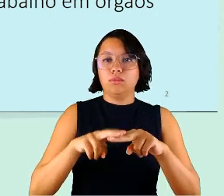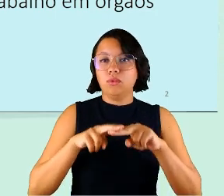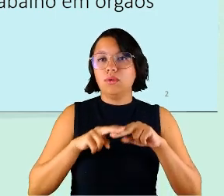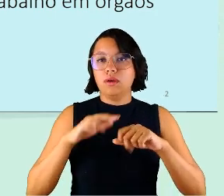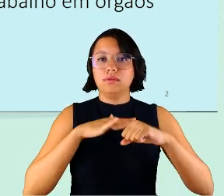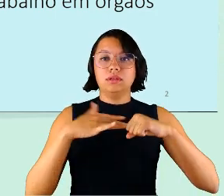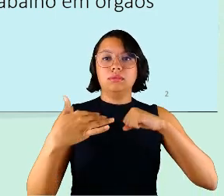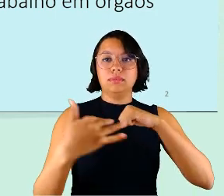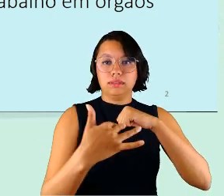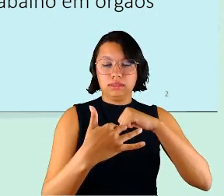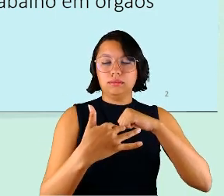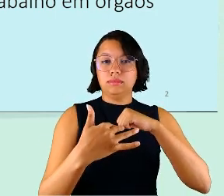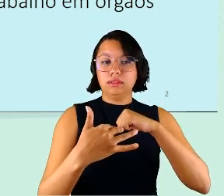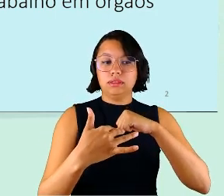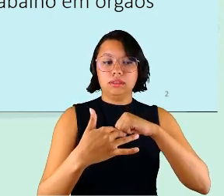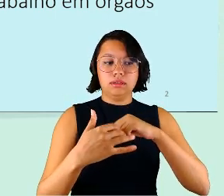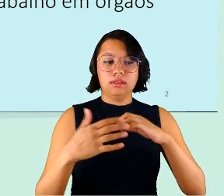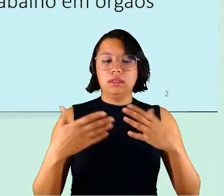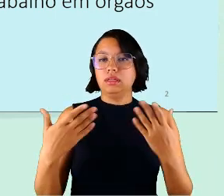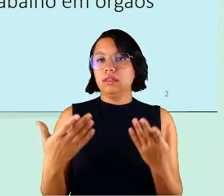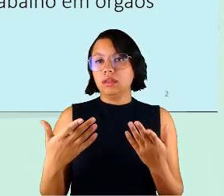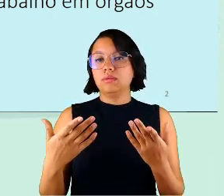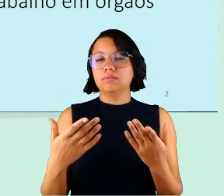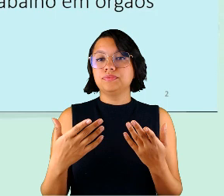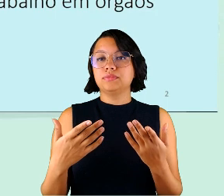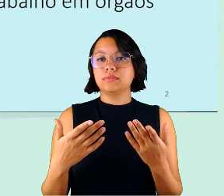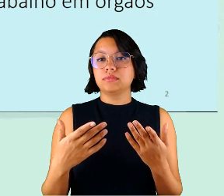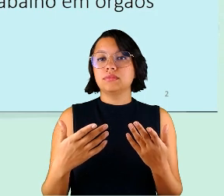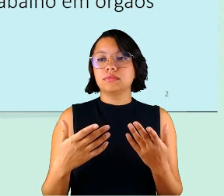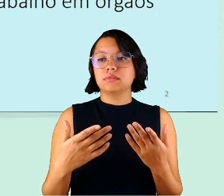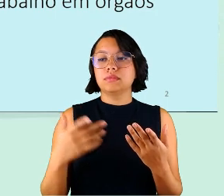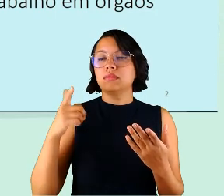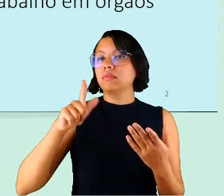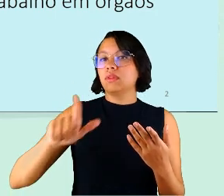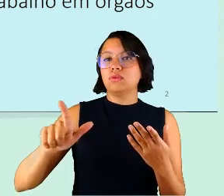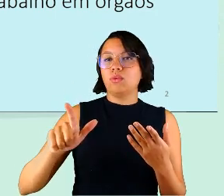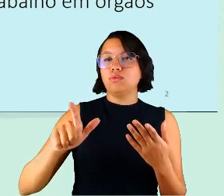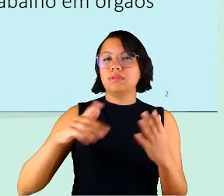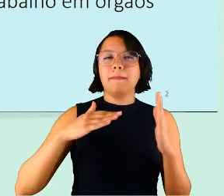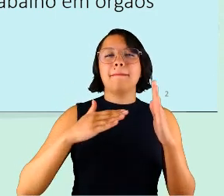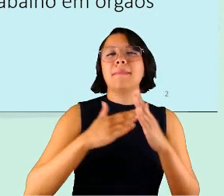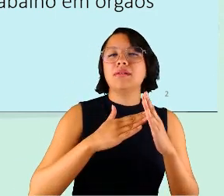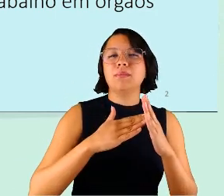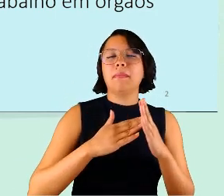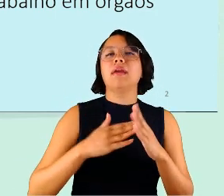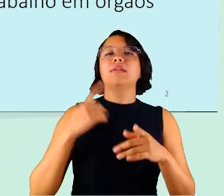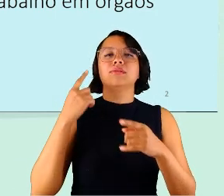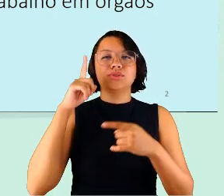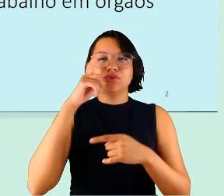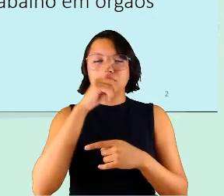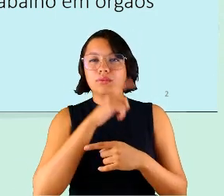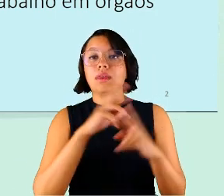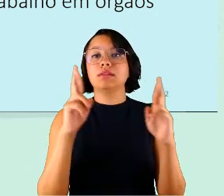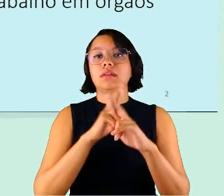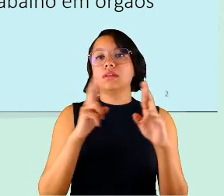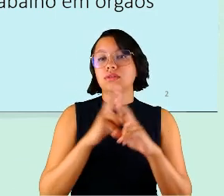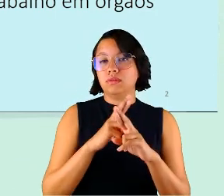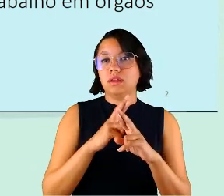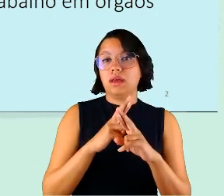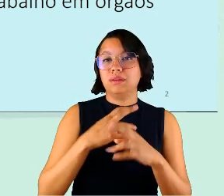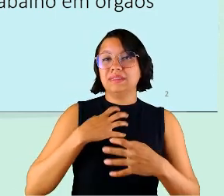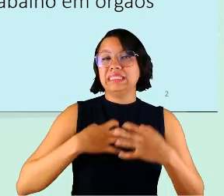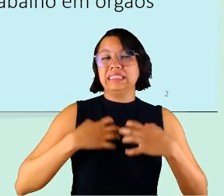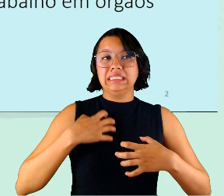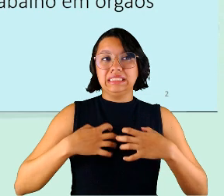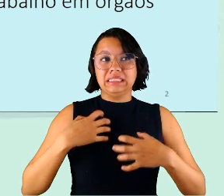acrescido de todas as outras, das outras restrições e dificuldades que têm a ver com uma crise